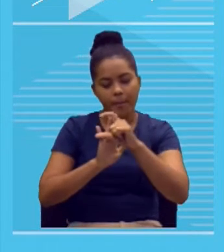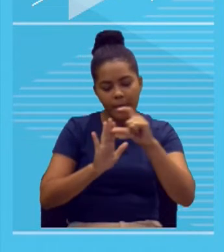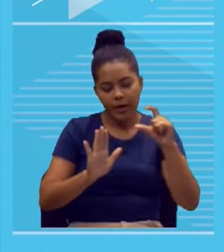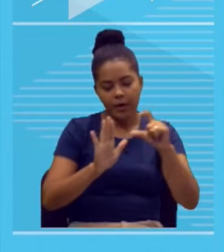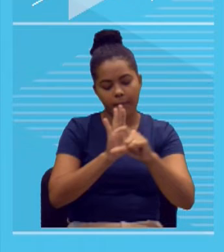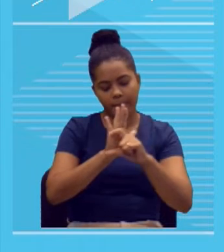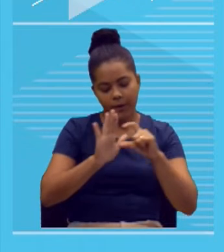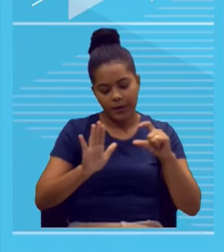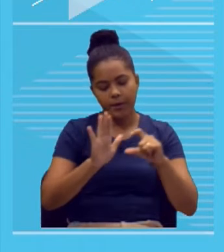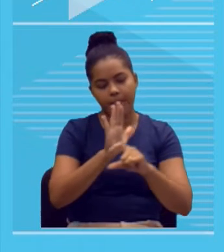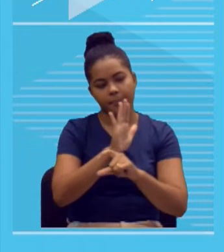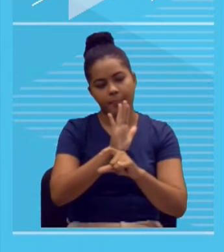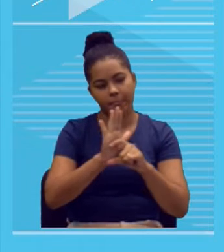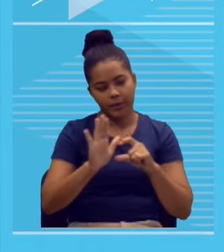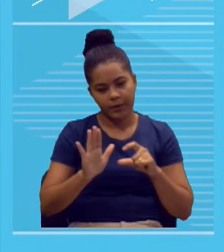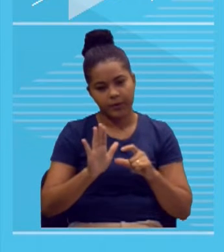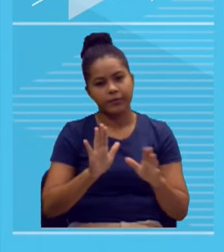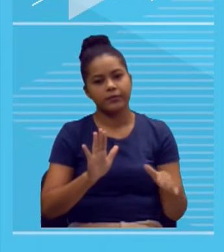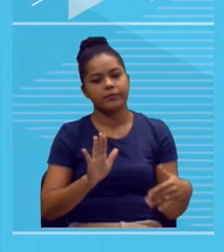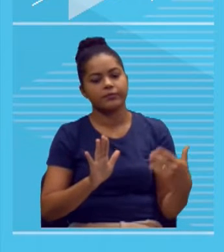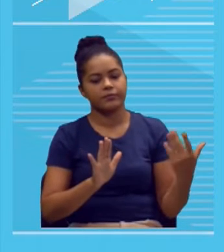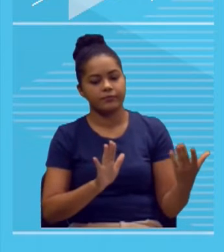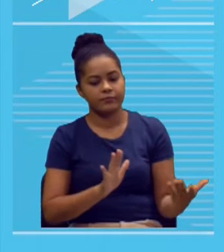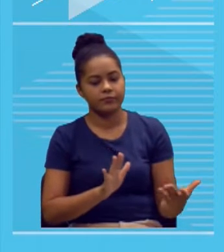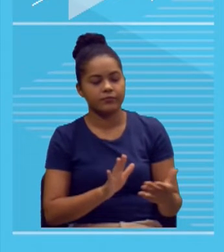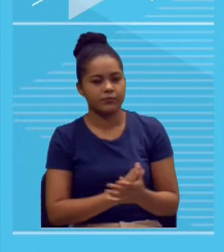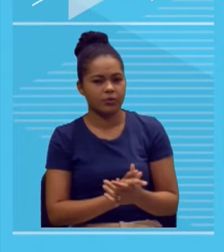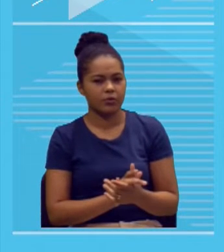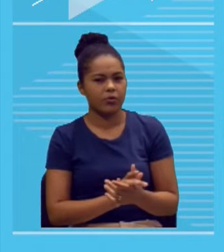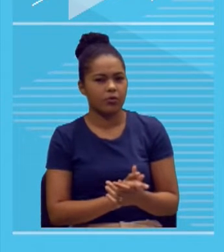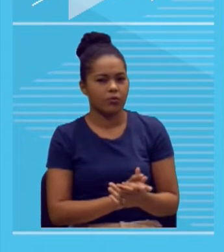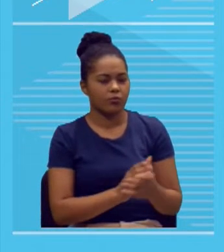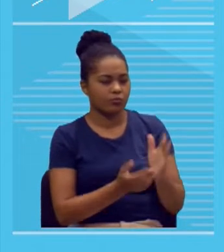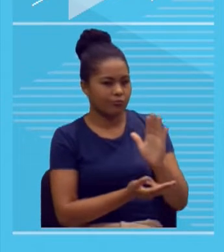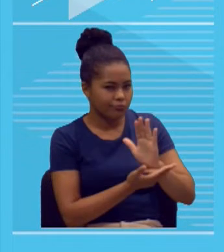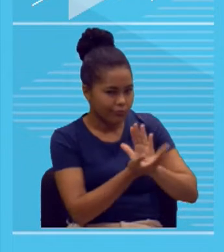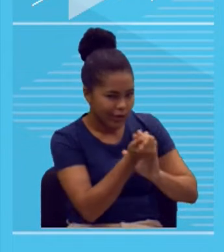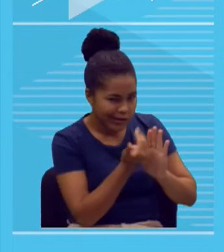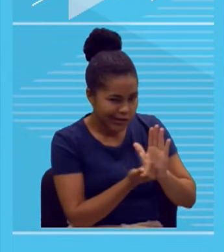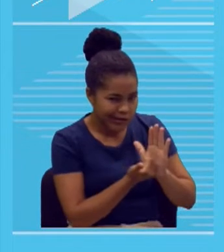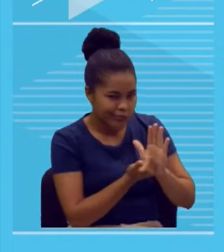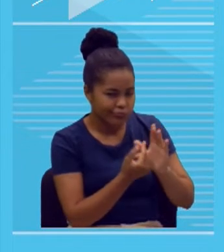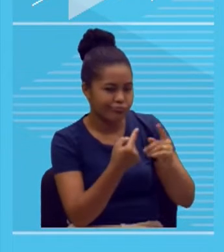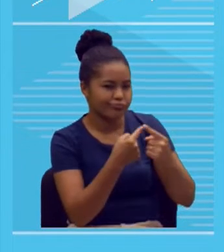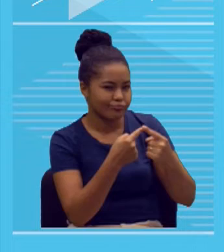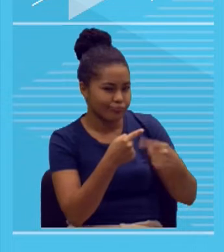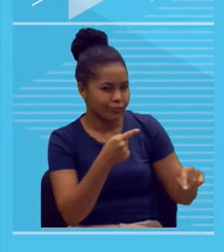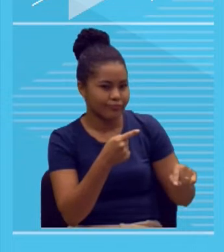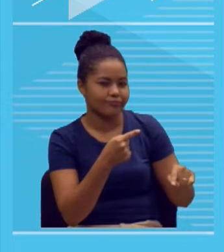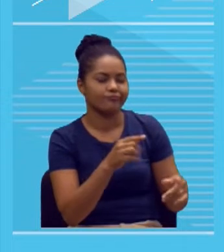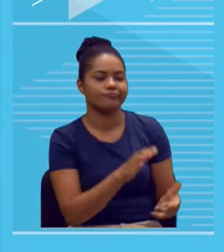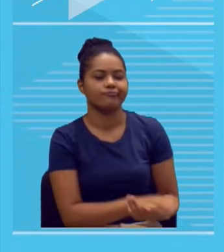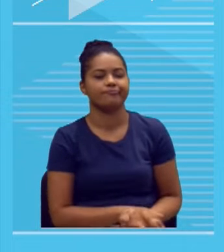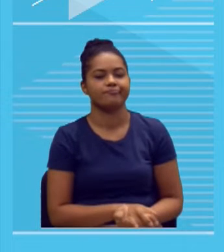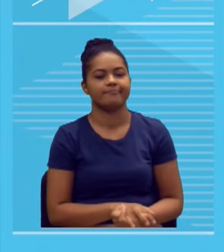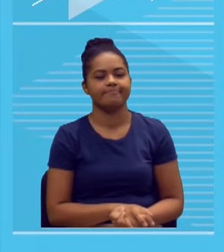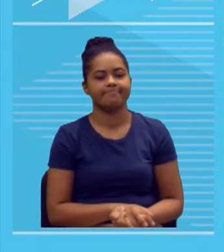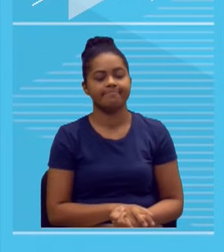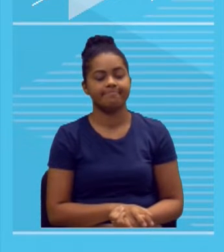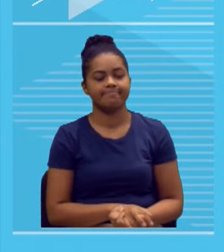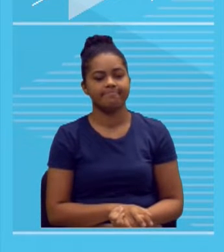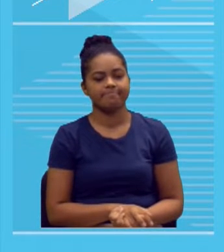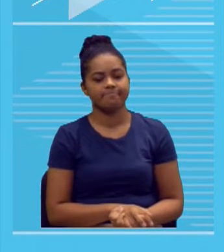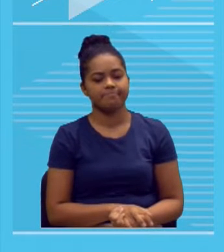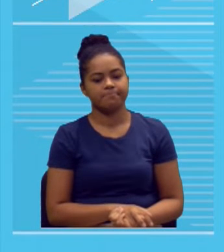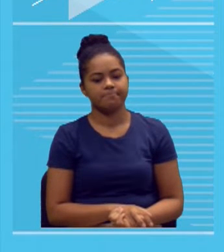Portanto, nunca se diz que é um texto com desenho. Você nunca viu isso, tá? Então, o que vai fazer